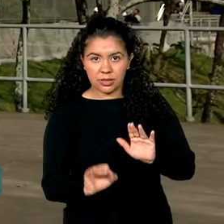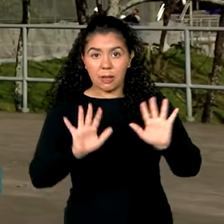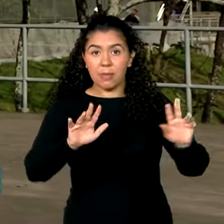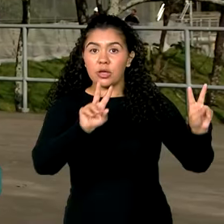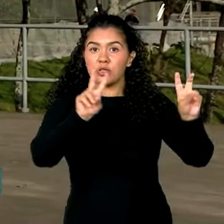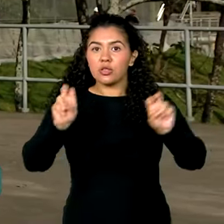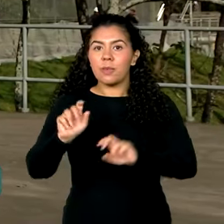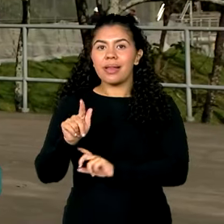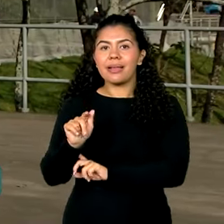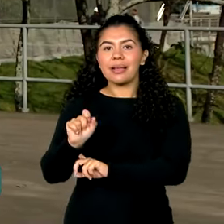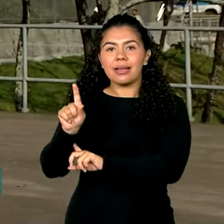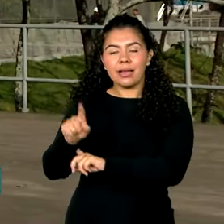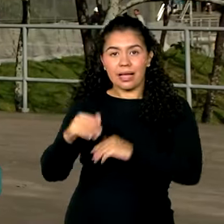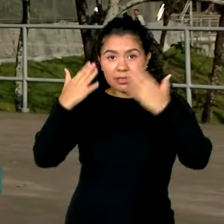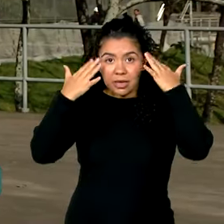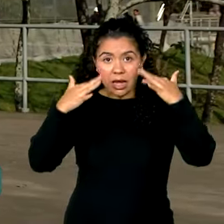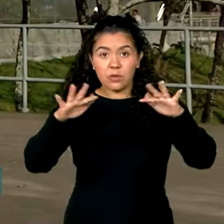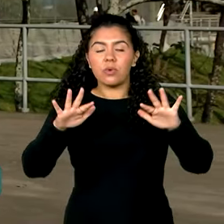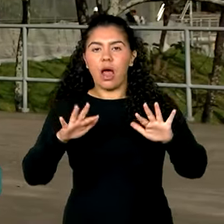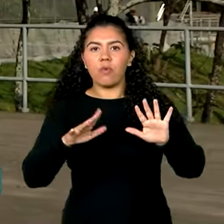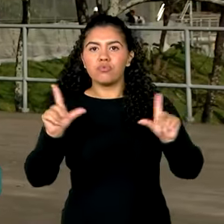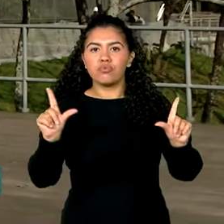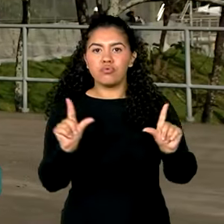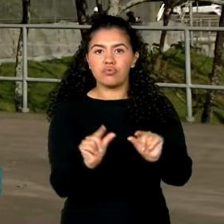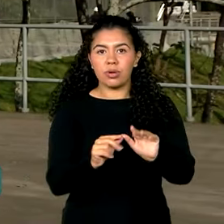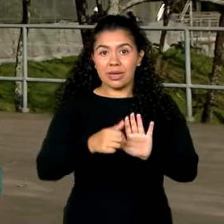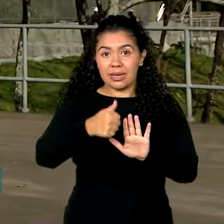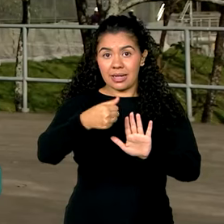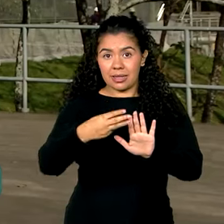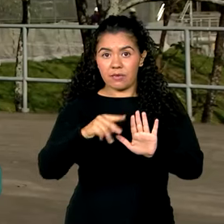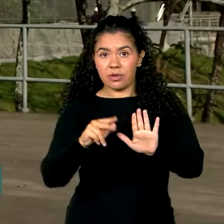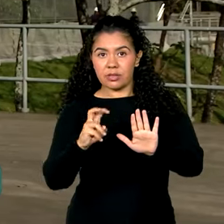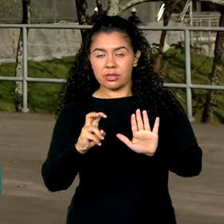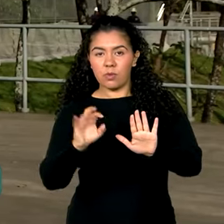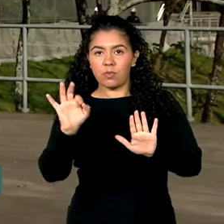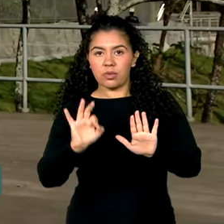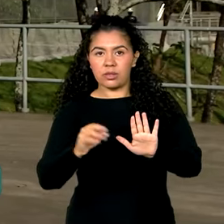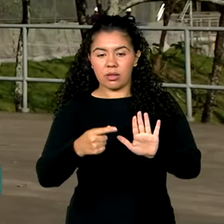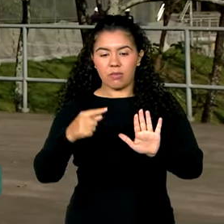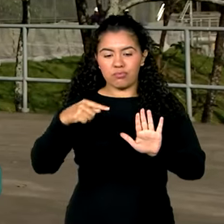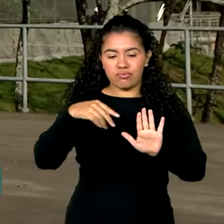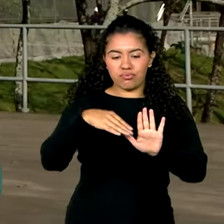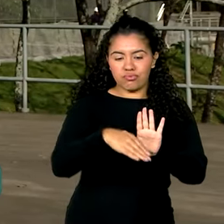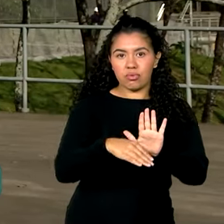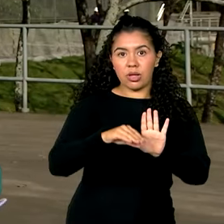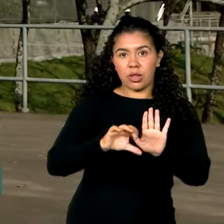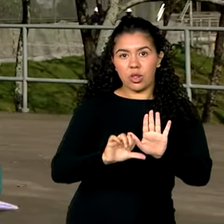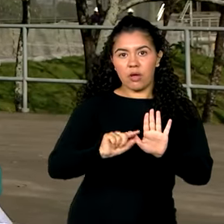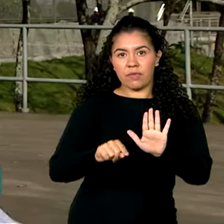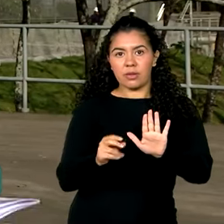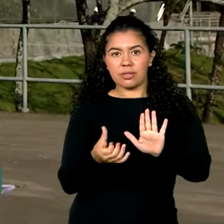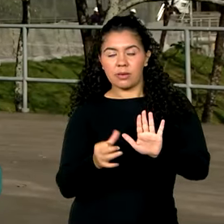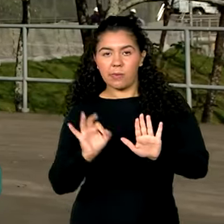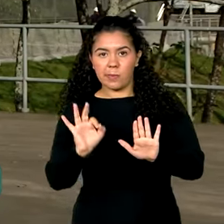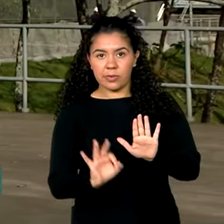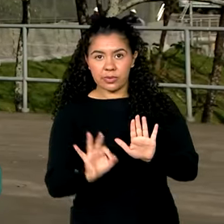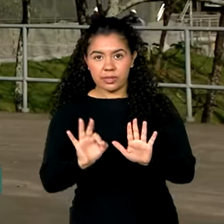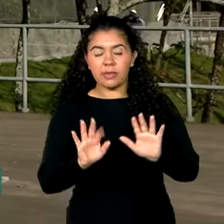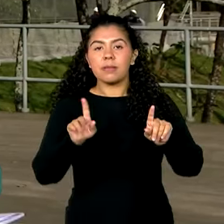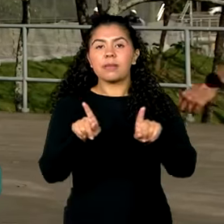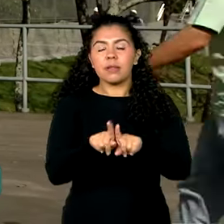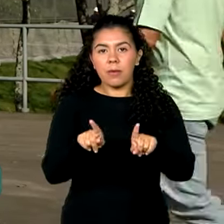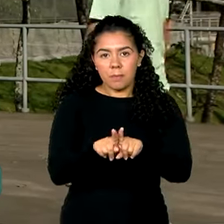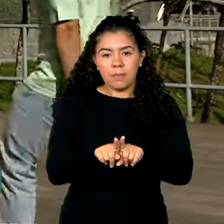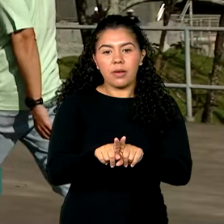gás natural foi de 13,5% para 9,6% nesse período. Na outra parte,